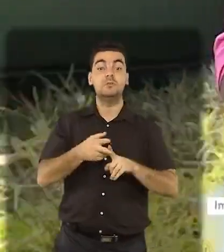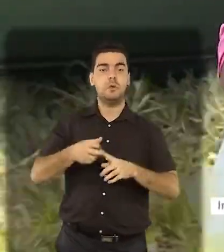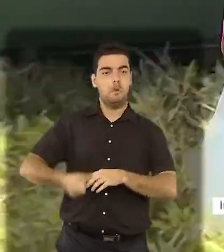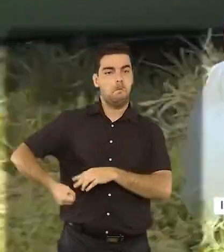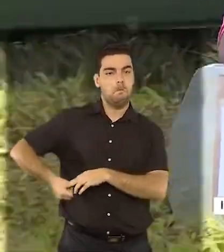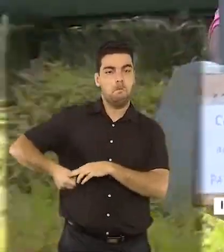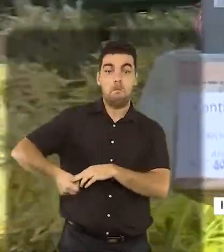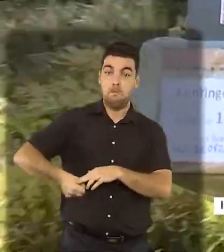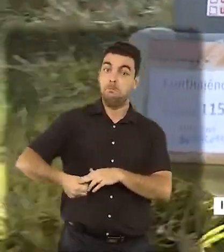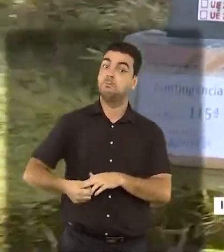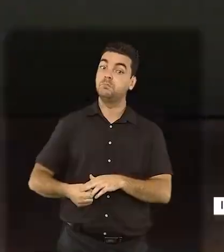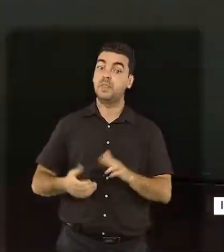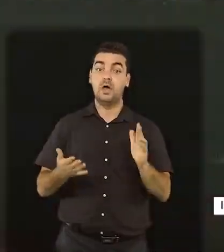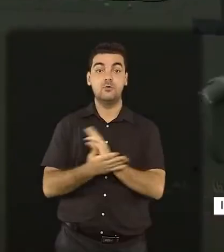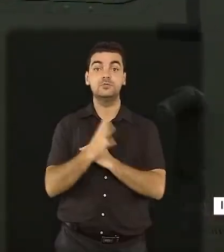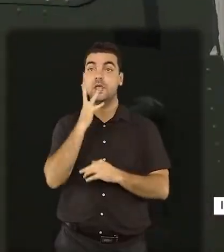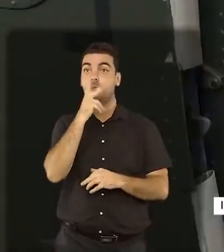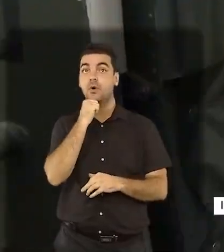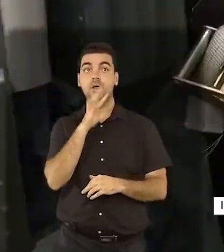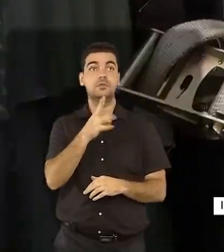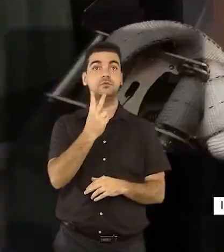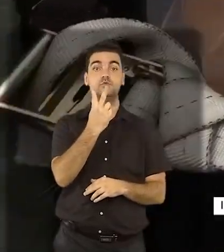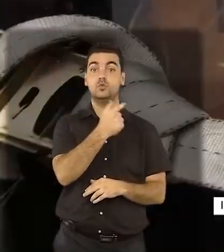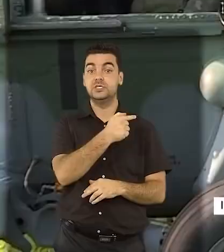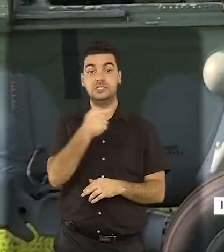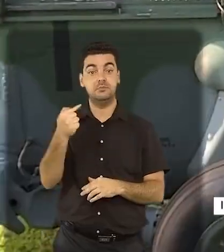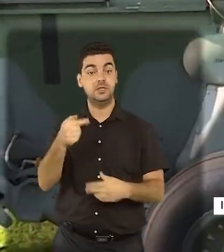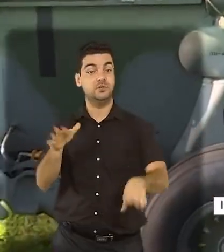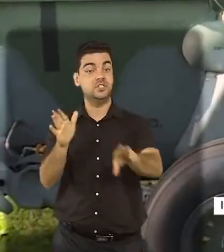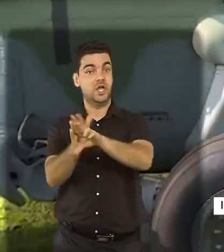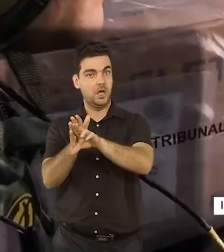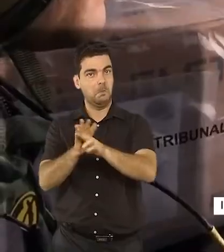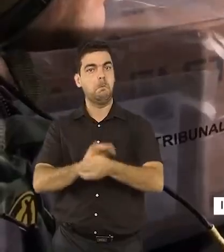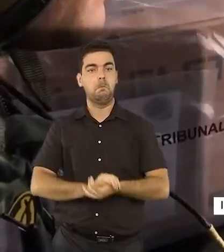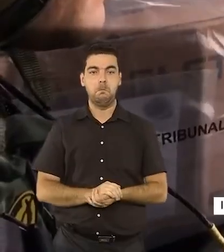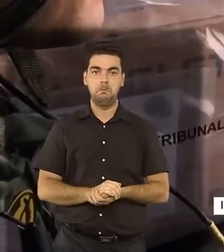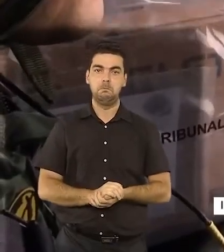Algumas levam duas semanas para chegarem ao destino final.